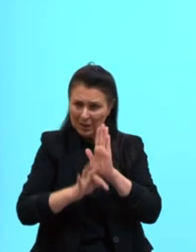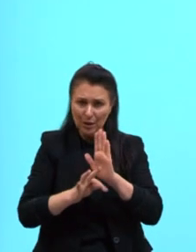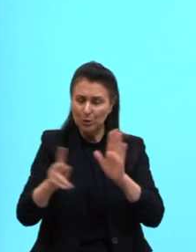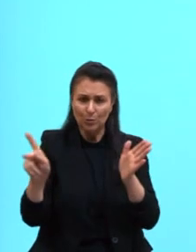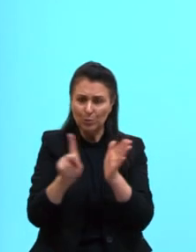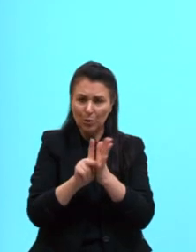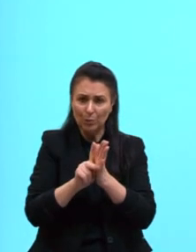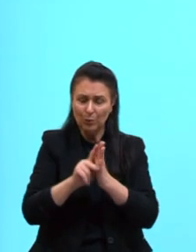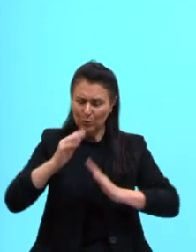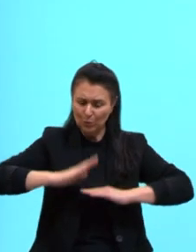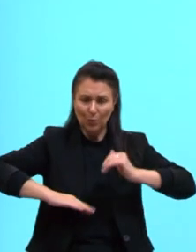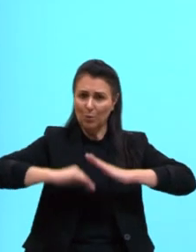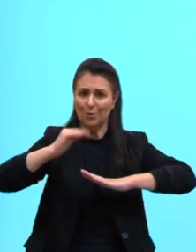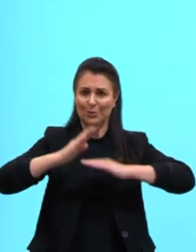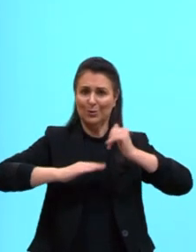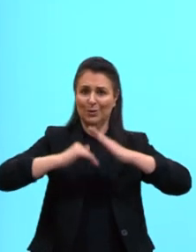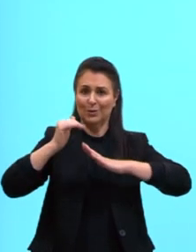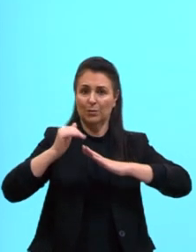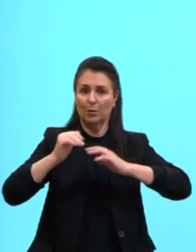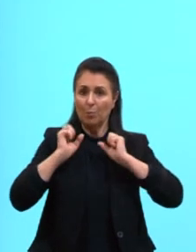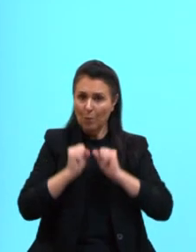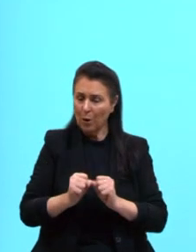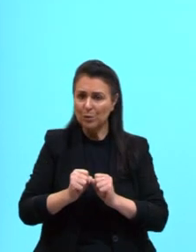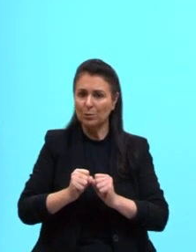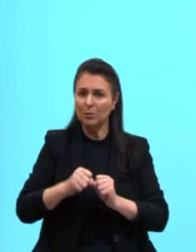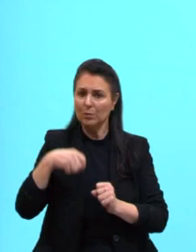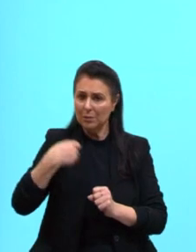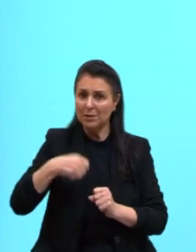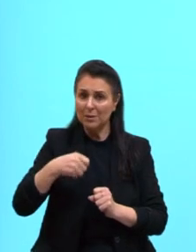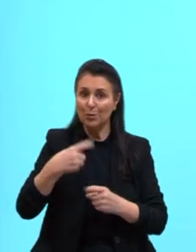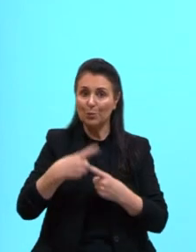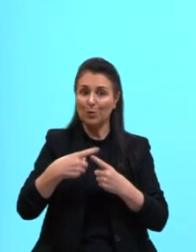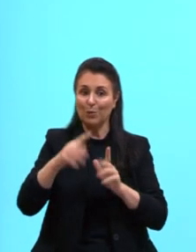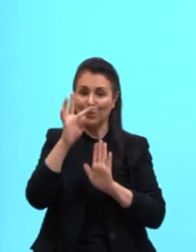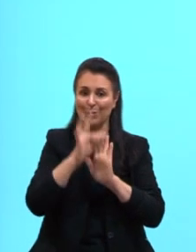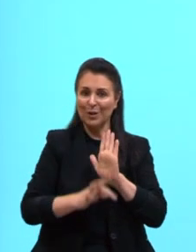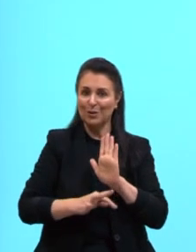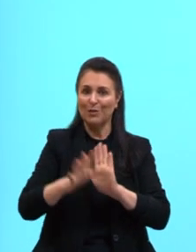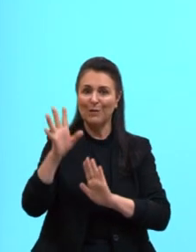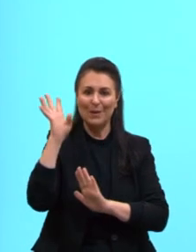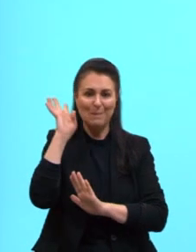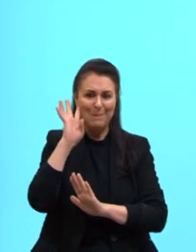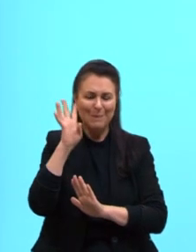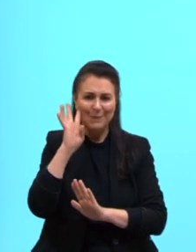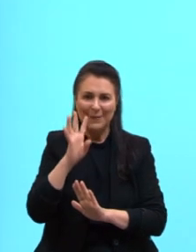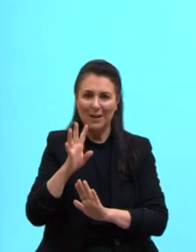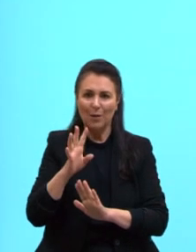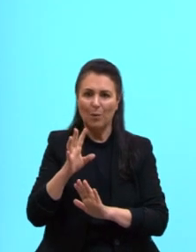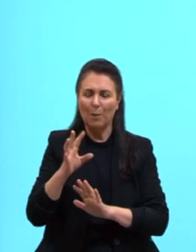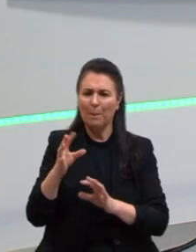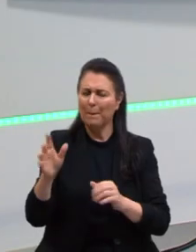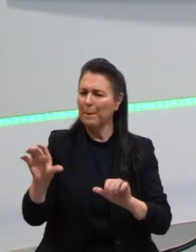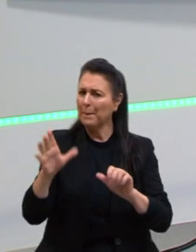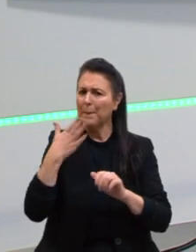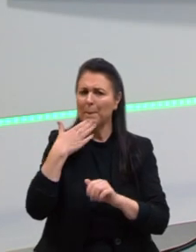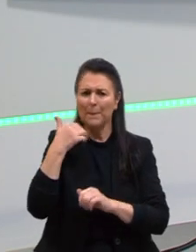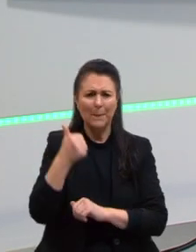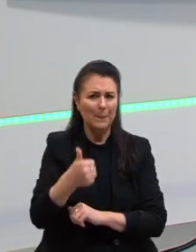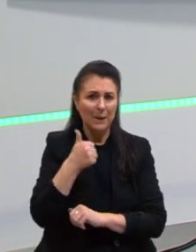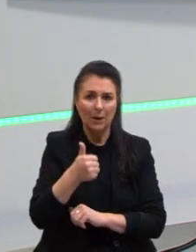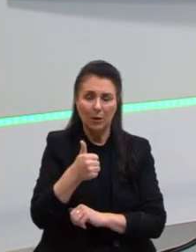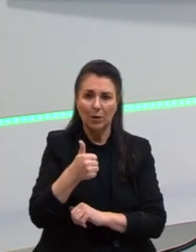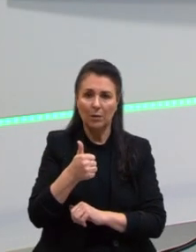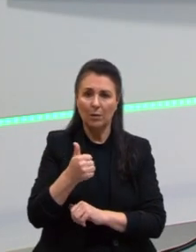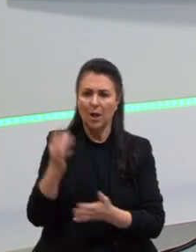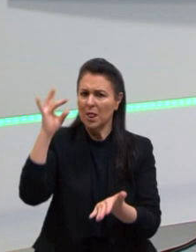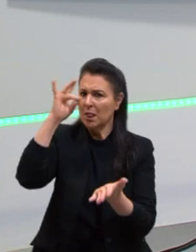Eu posso, eu devo usar, porque isso vai enriquecer o meu texto. Em outras palavras, a não efetivação